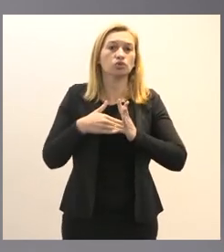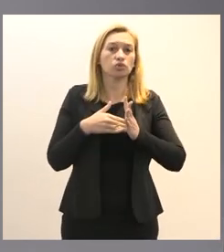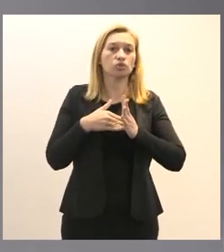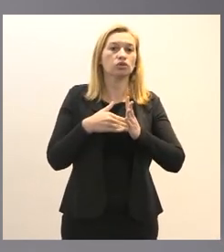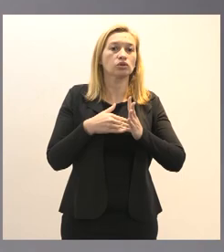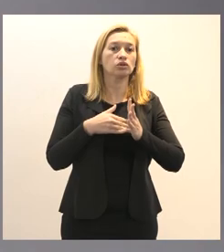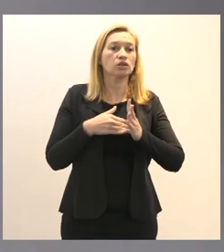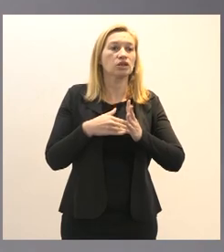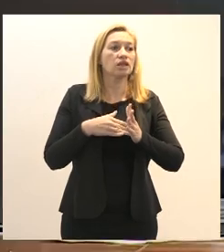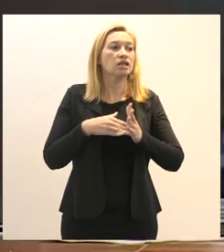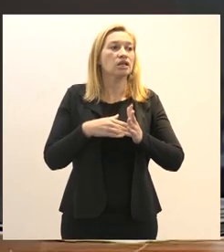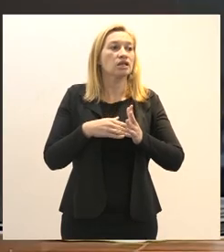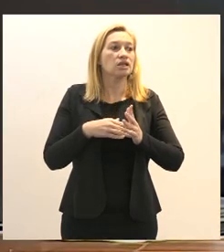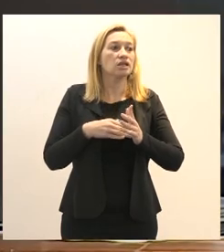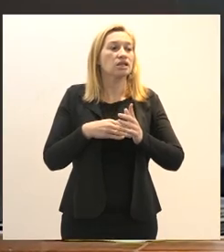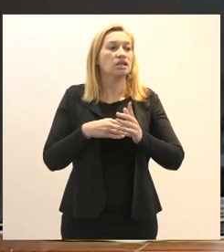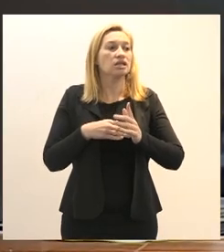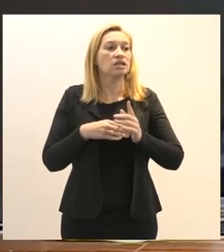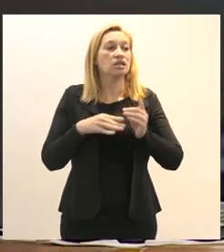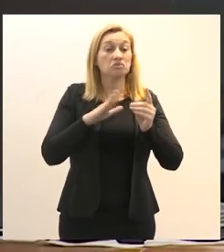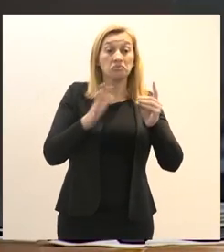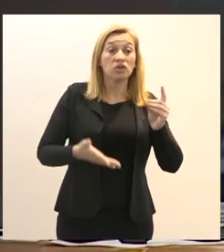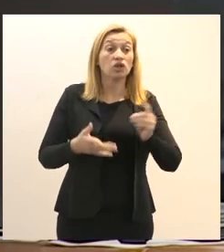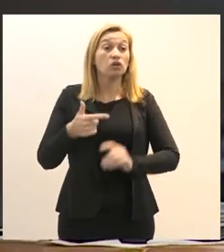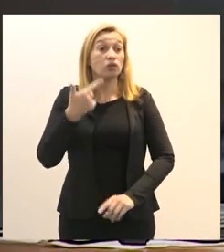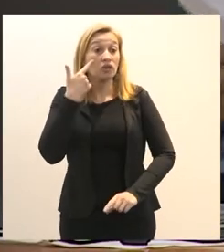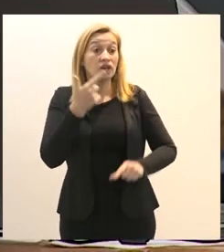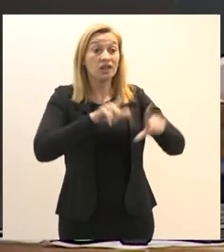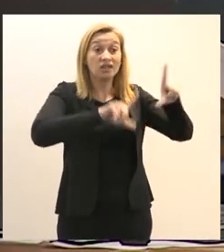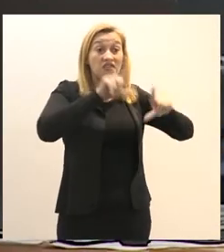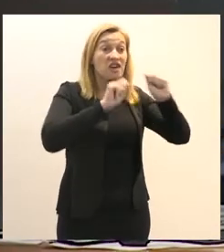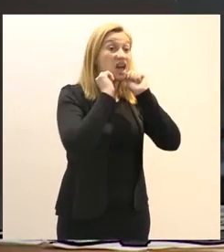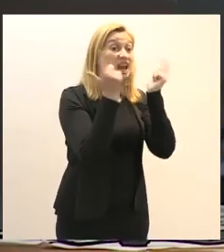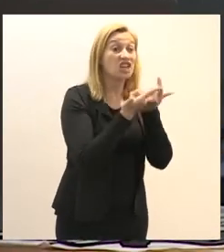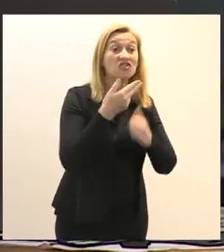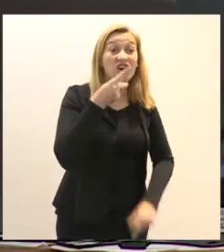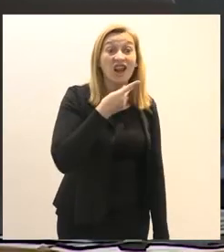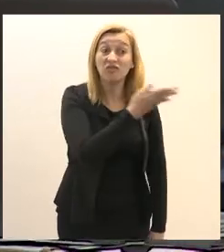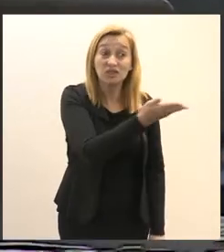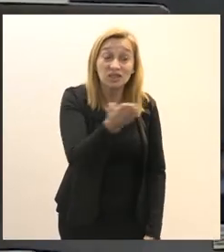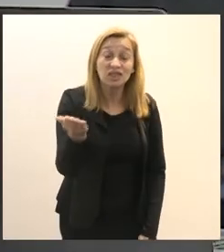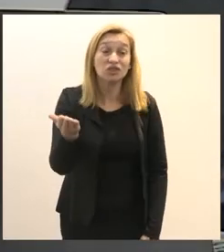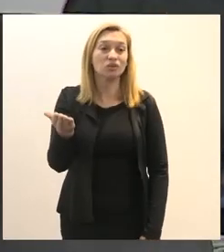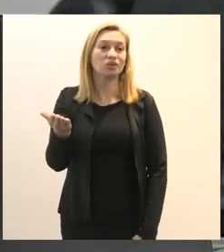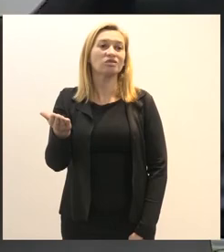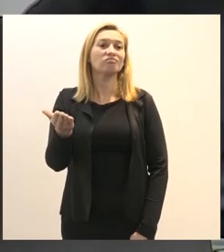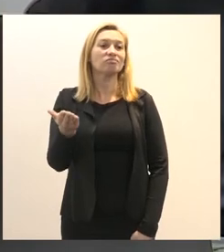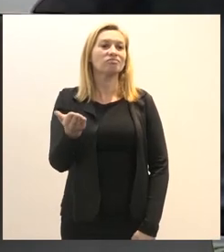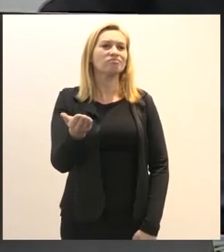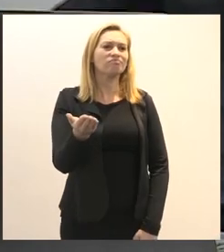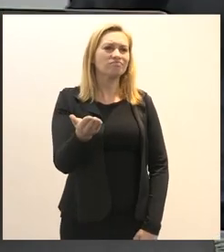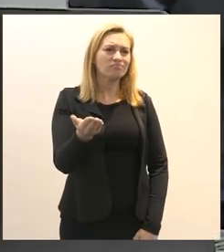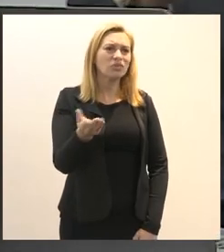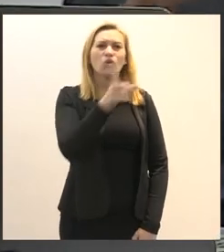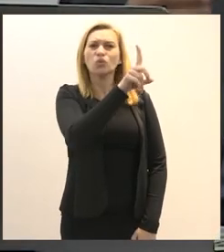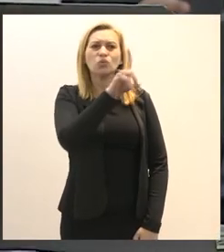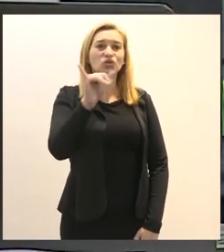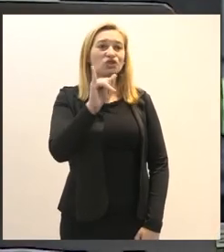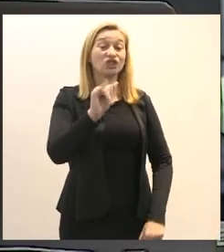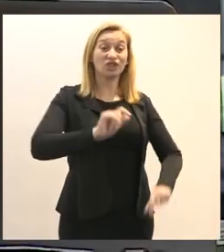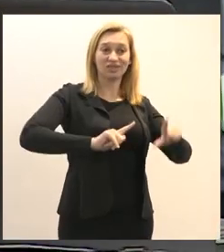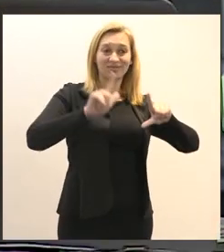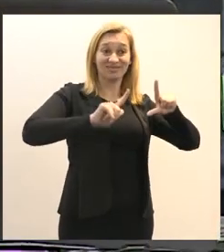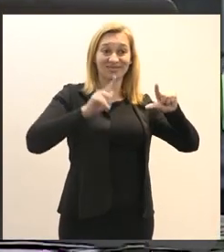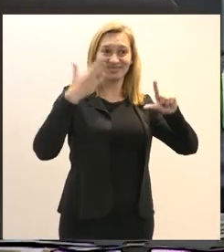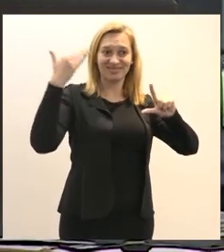cerimonial estou vendo aqui TV Alerje dizer que vocês todos ficaram pelo menos por um dia televisivos